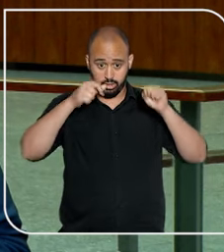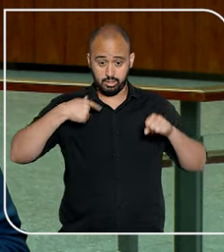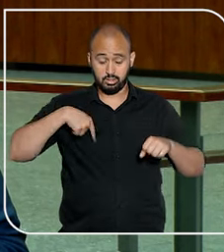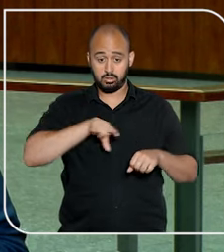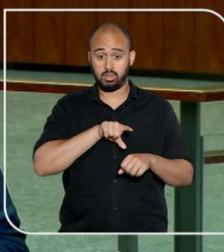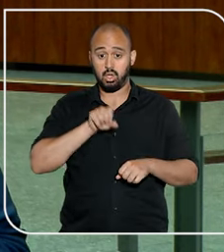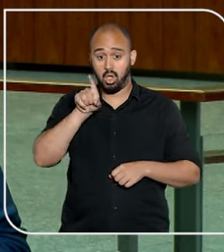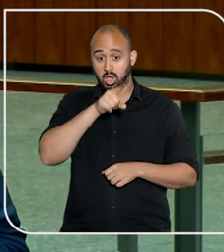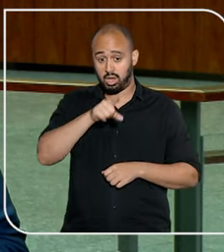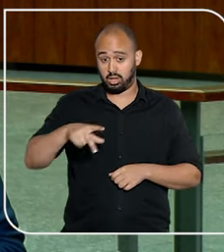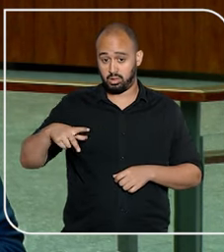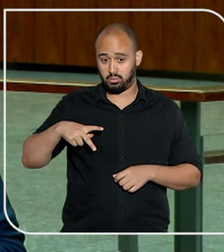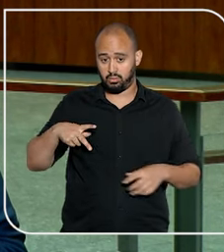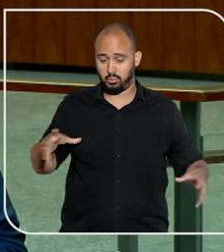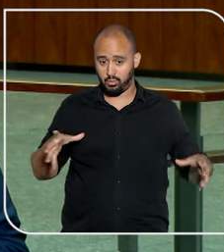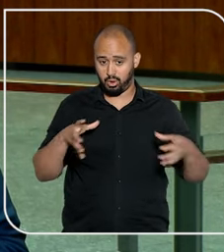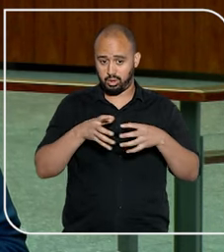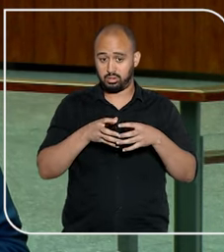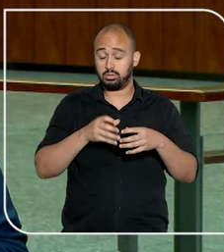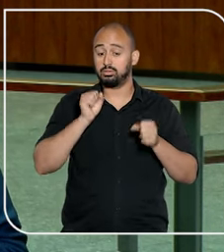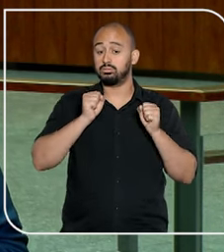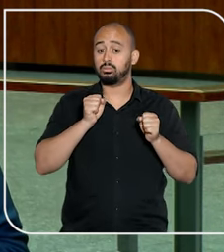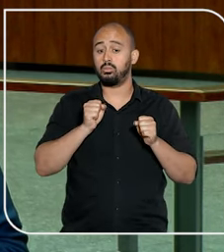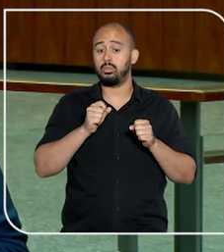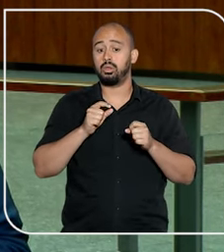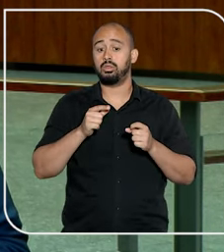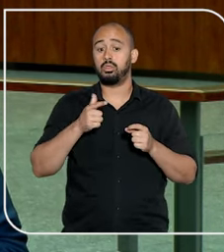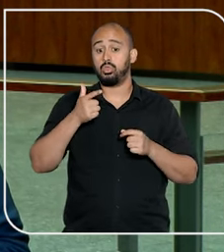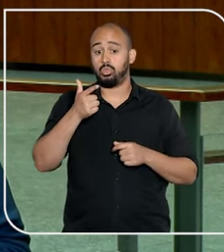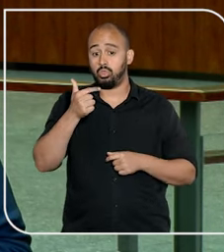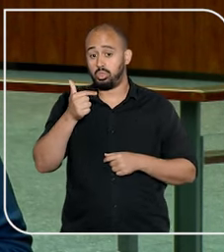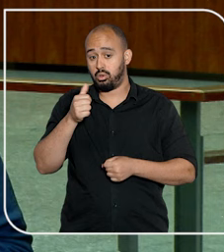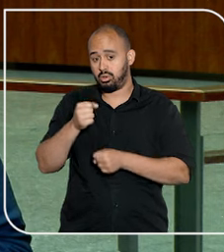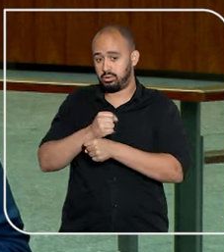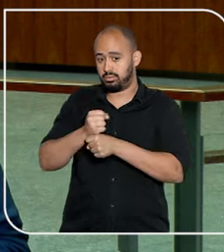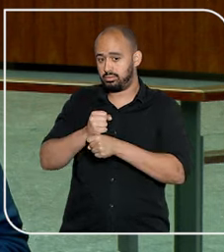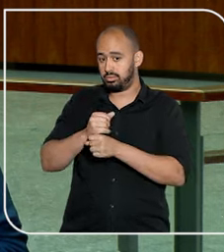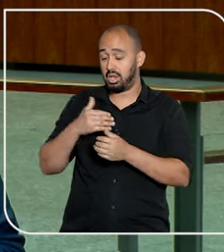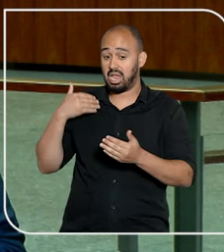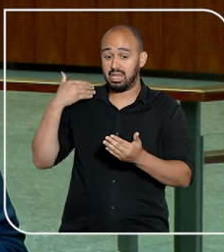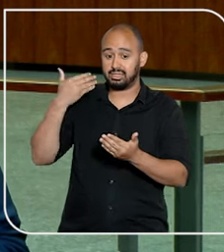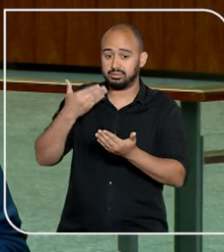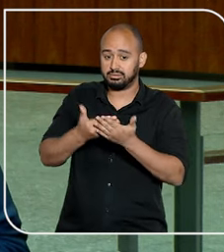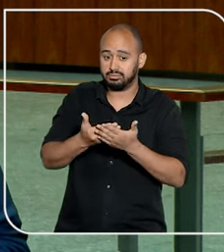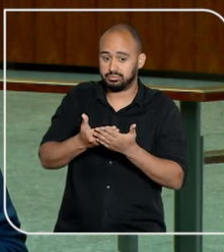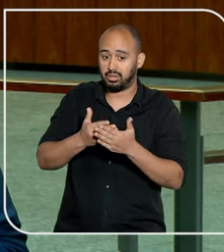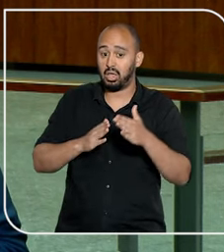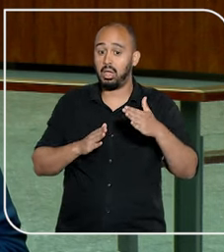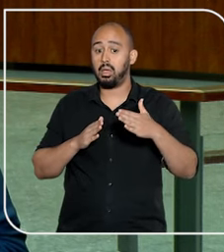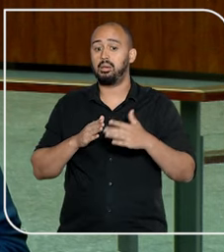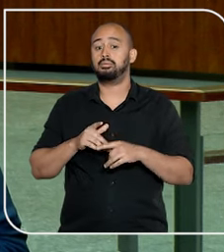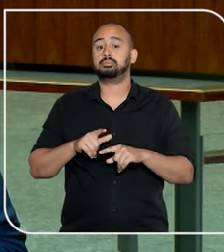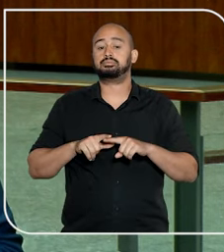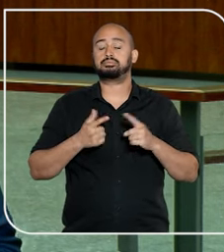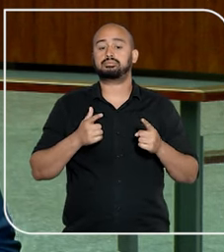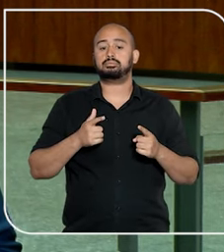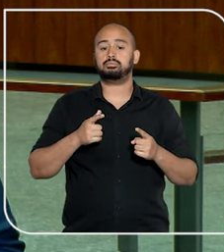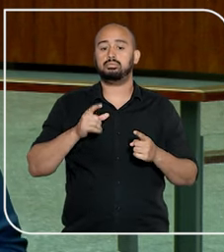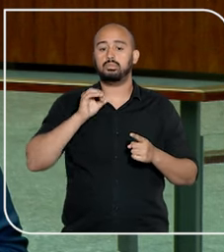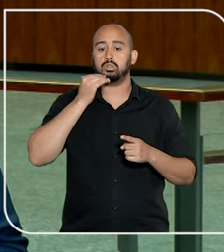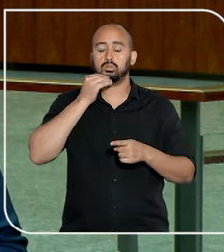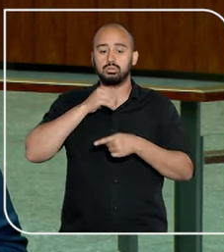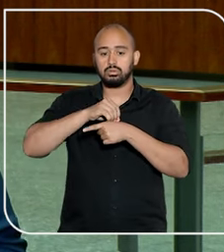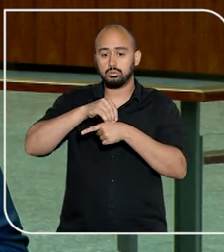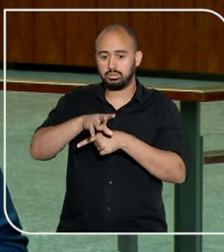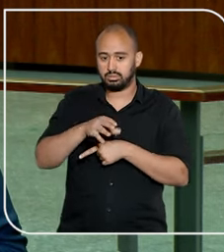de planos coletivos de forma imotivada só pode ocorrer após 12 meses de vigência mínima e com notificação aos